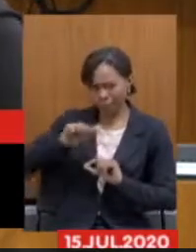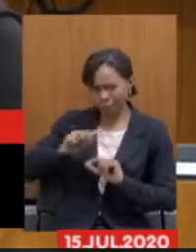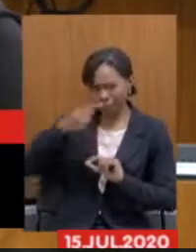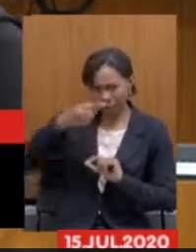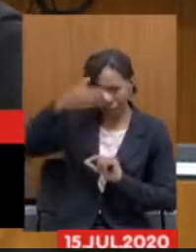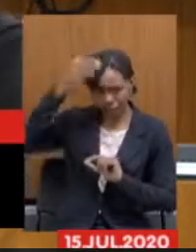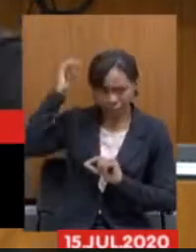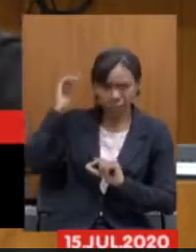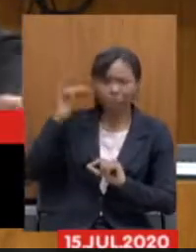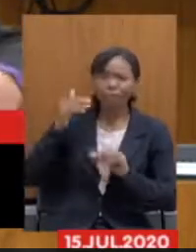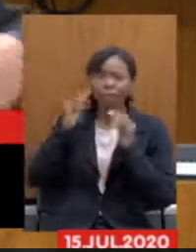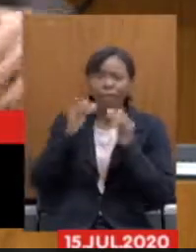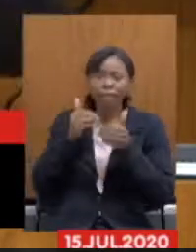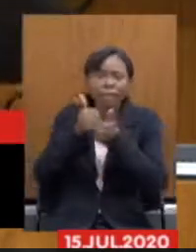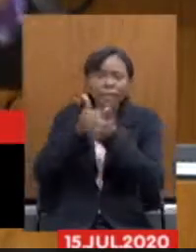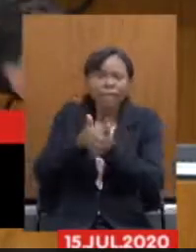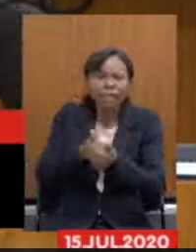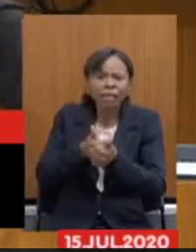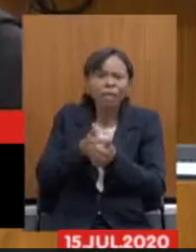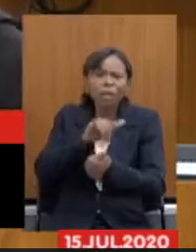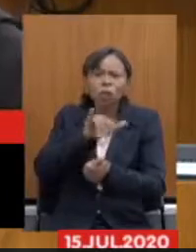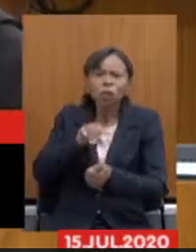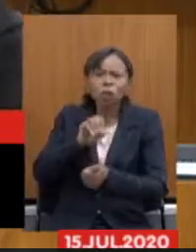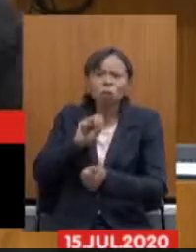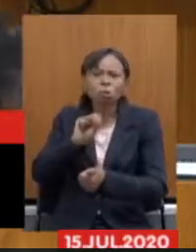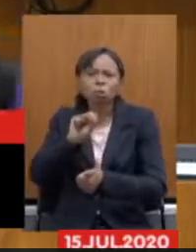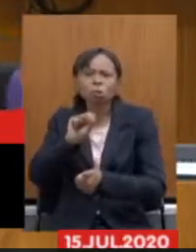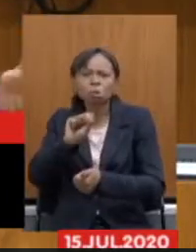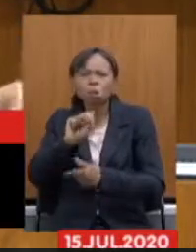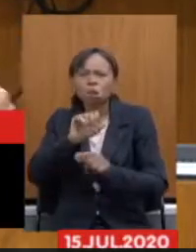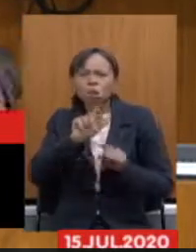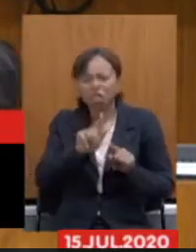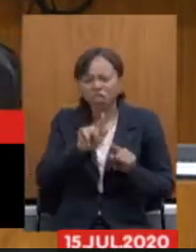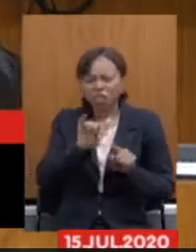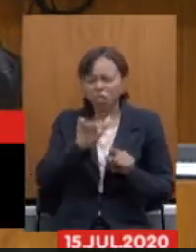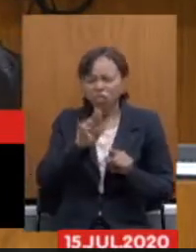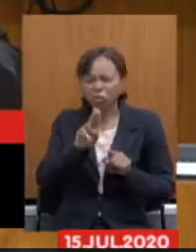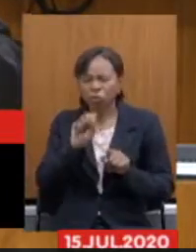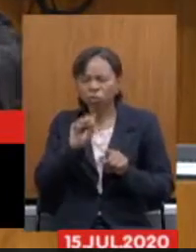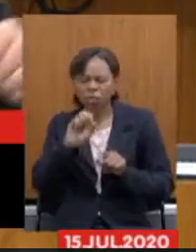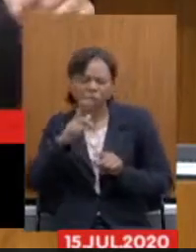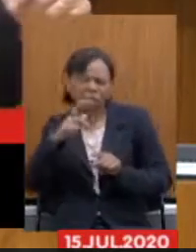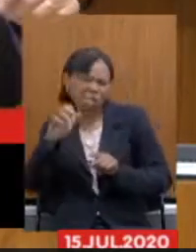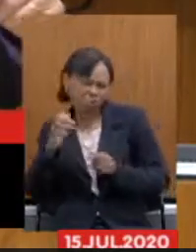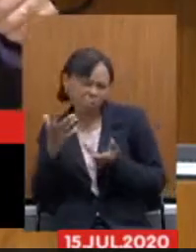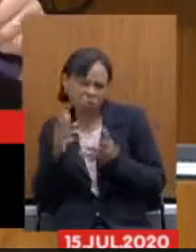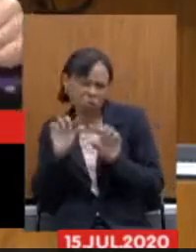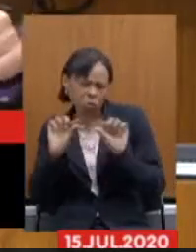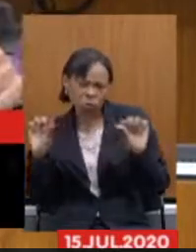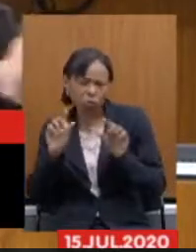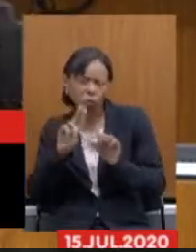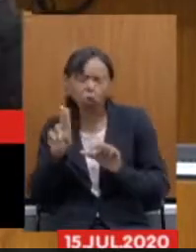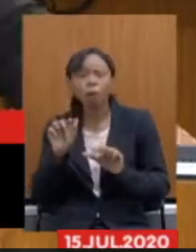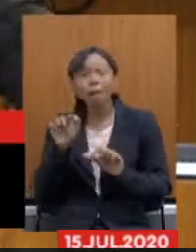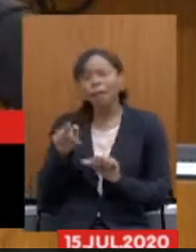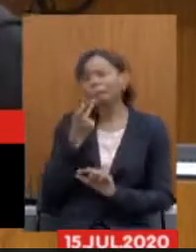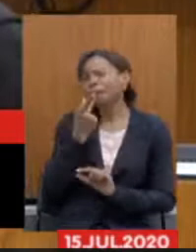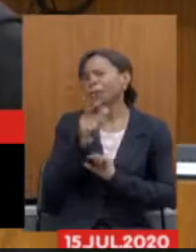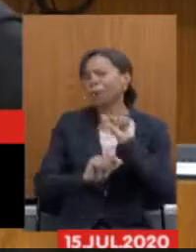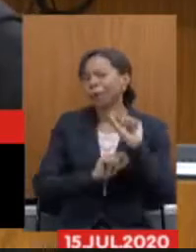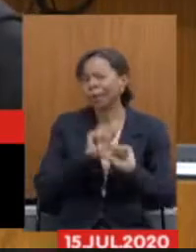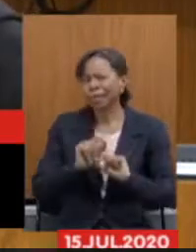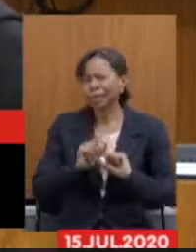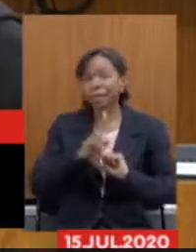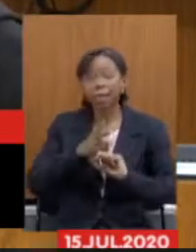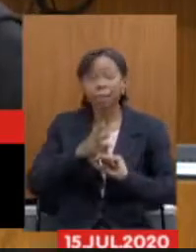Josef Gebets ou Goebbels como queiram que dizia que uma mentira contada mil vezes se torna uma